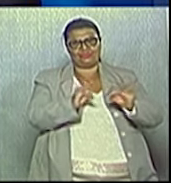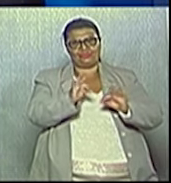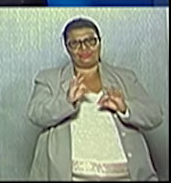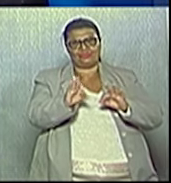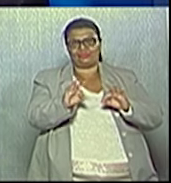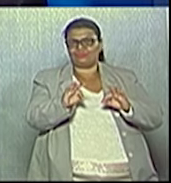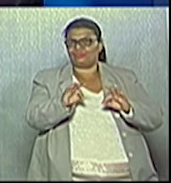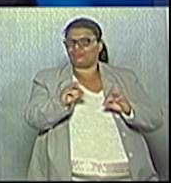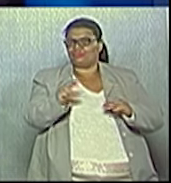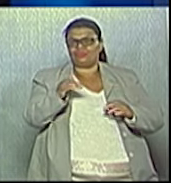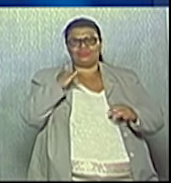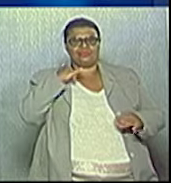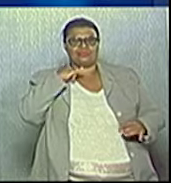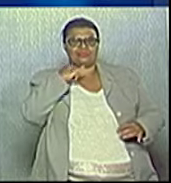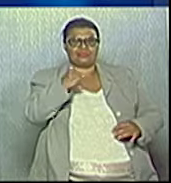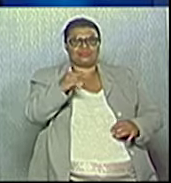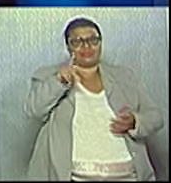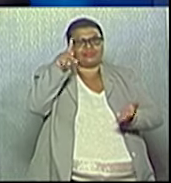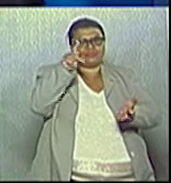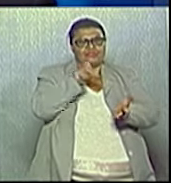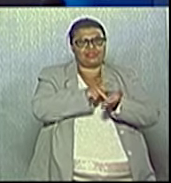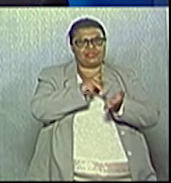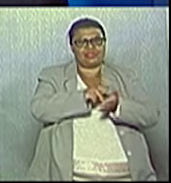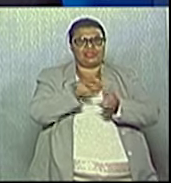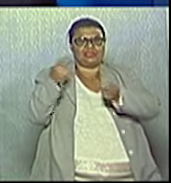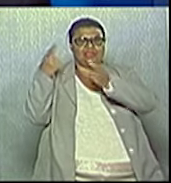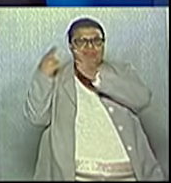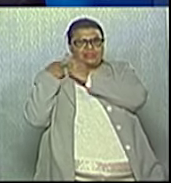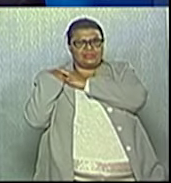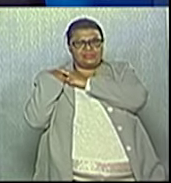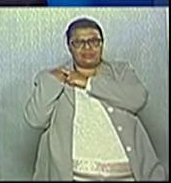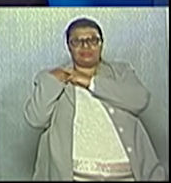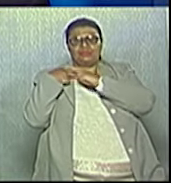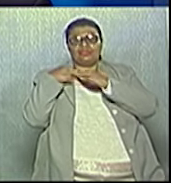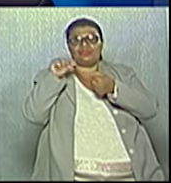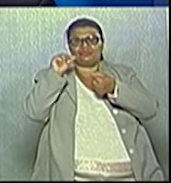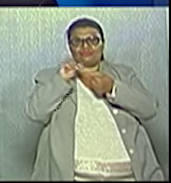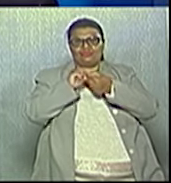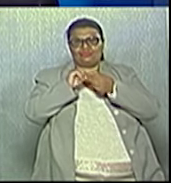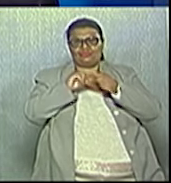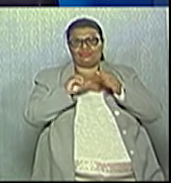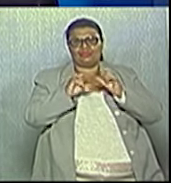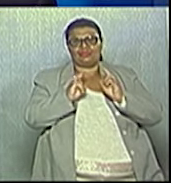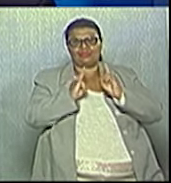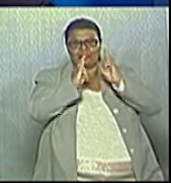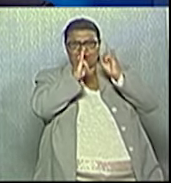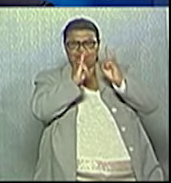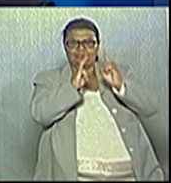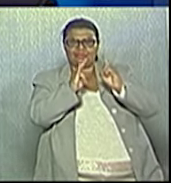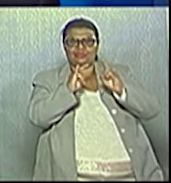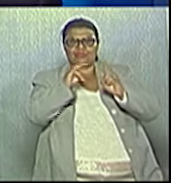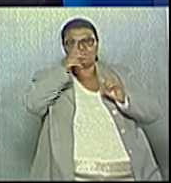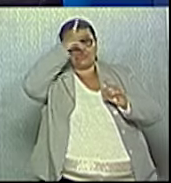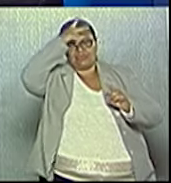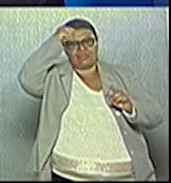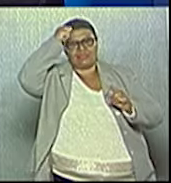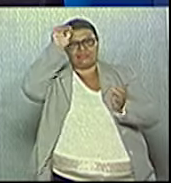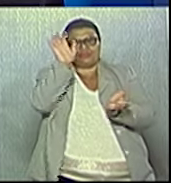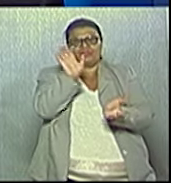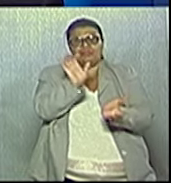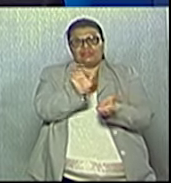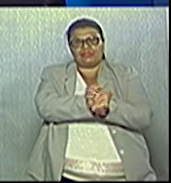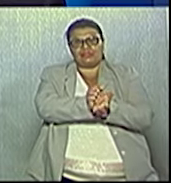corresponde à verdade. A responsabilidade pela execução da obra do fórum era da prefeitura de Jacareí. A